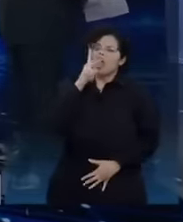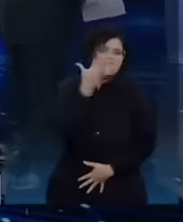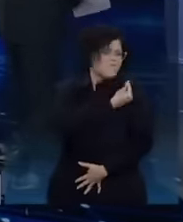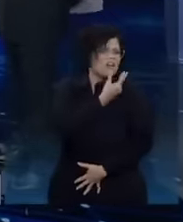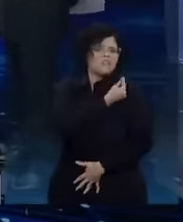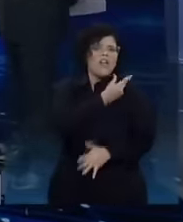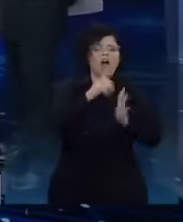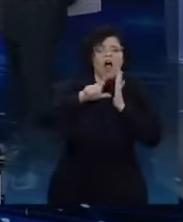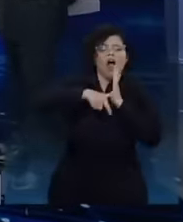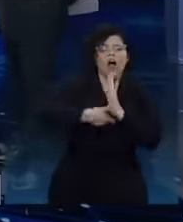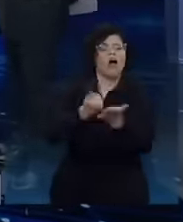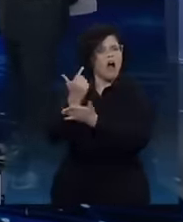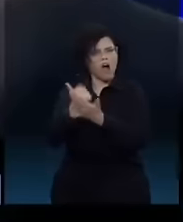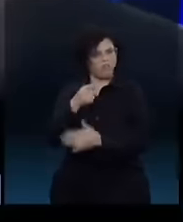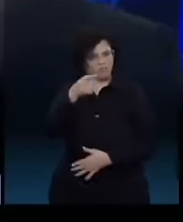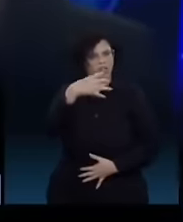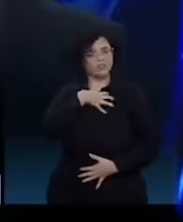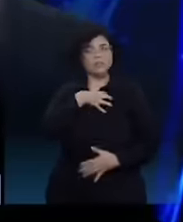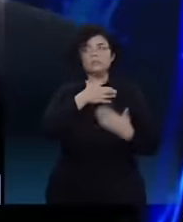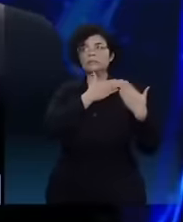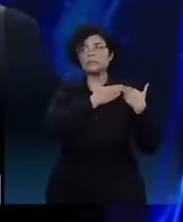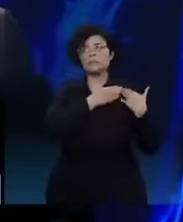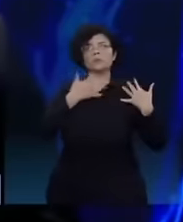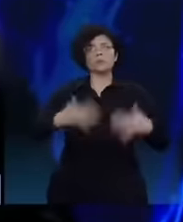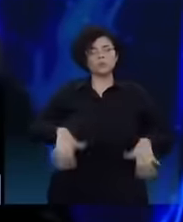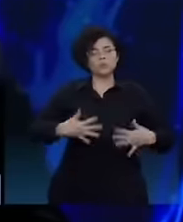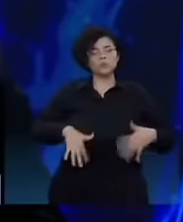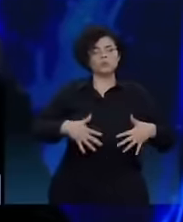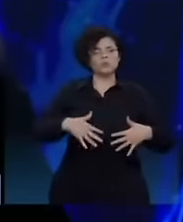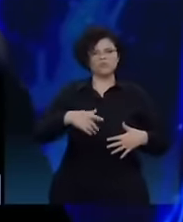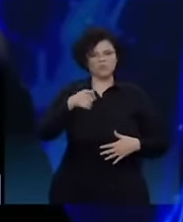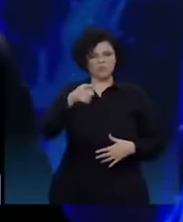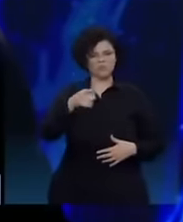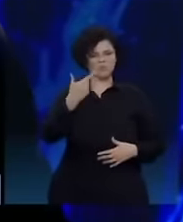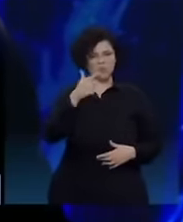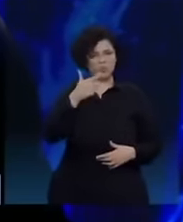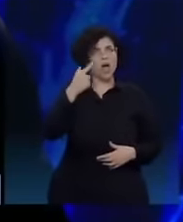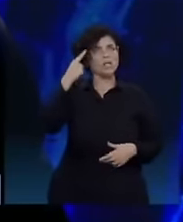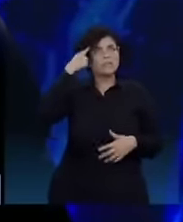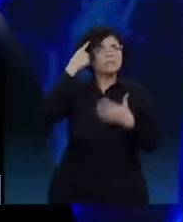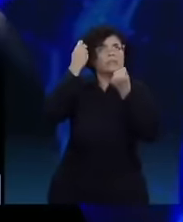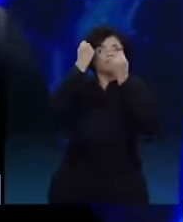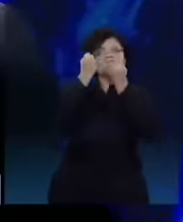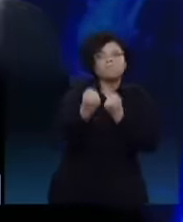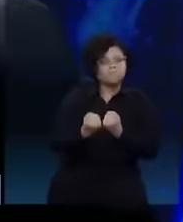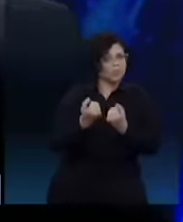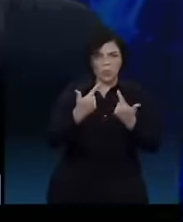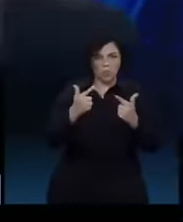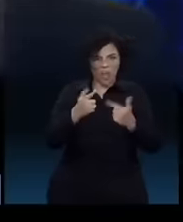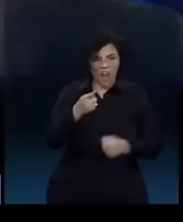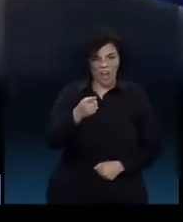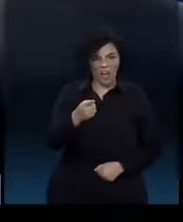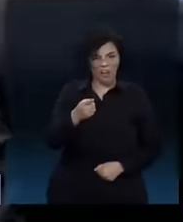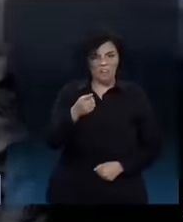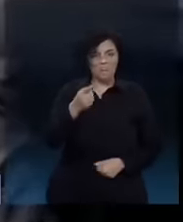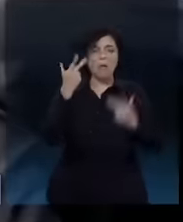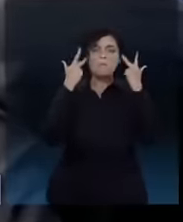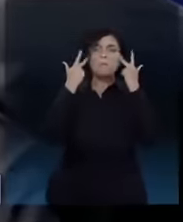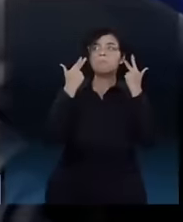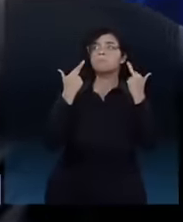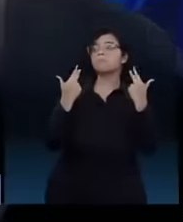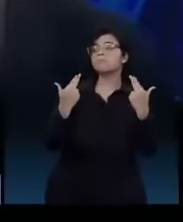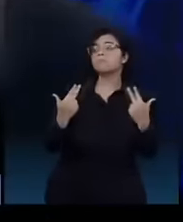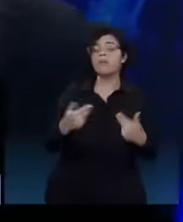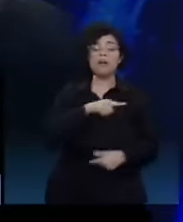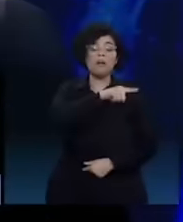vacina? O senhor não se sente responsável? O senhor não carrega nas costas um pouco do sofrimento dos